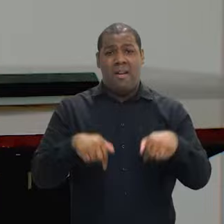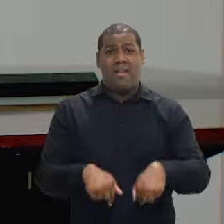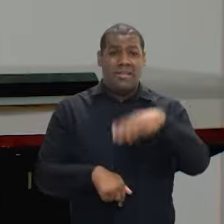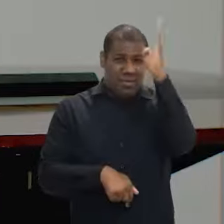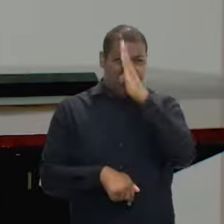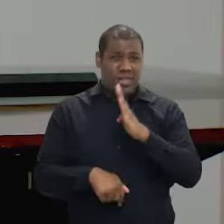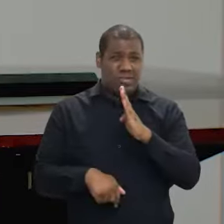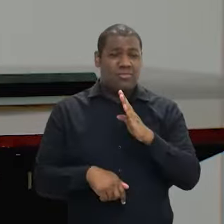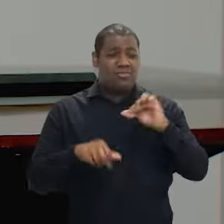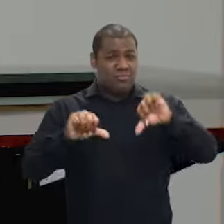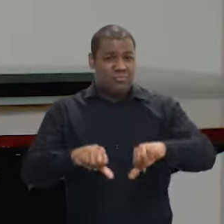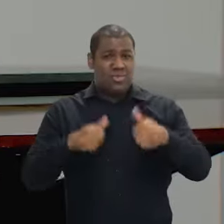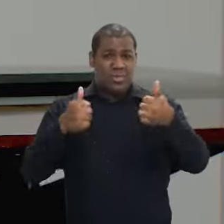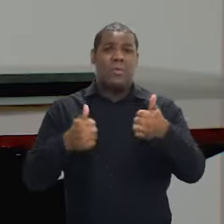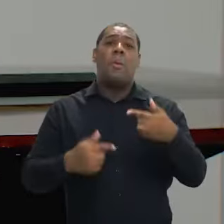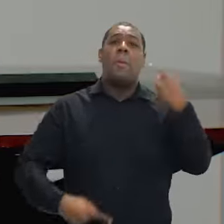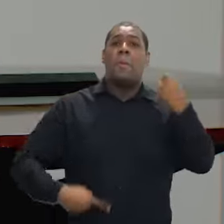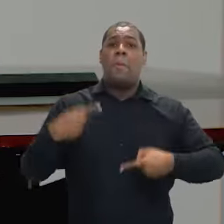brasileiro mesmo.